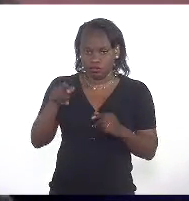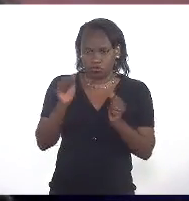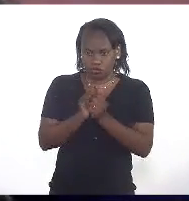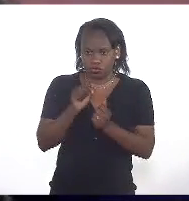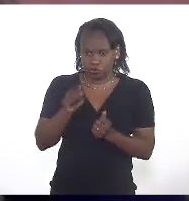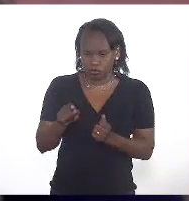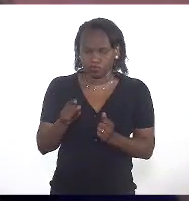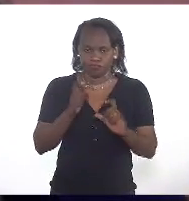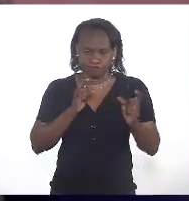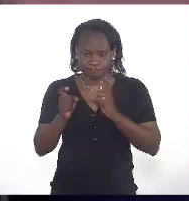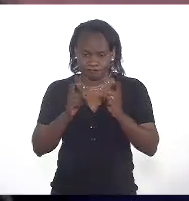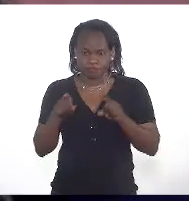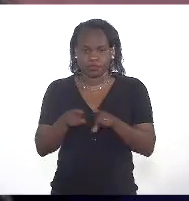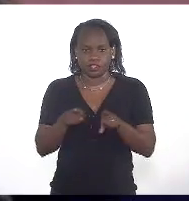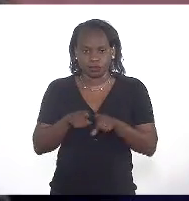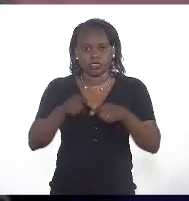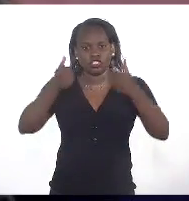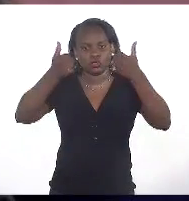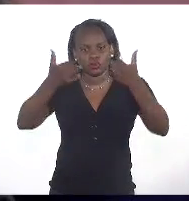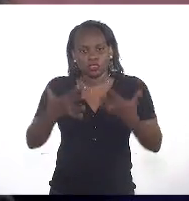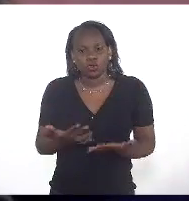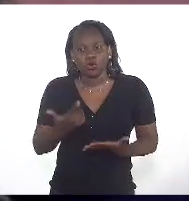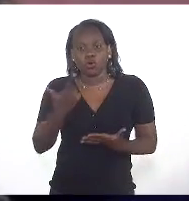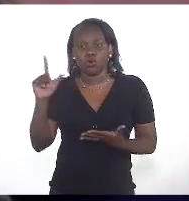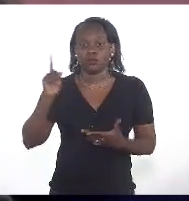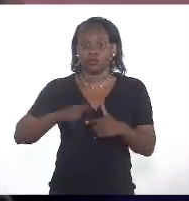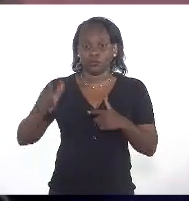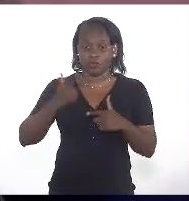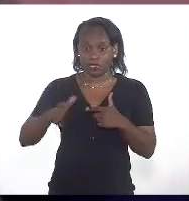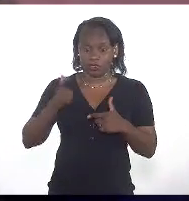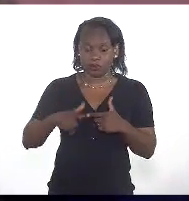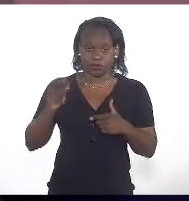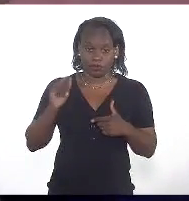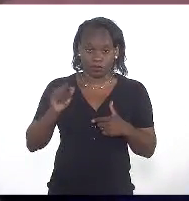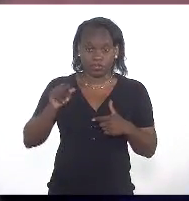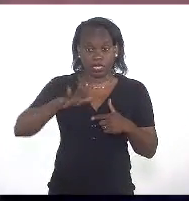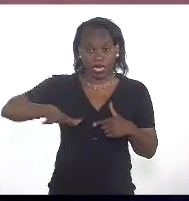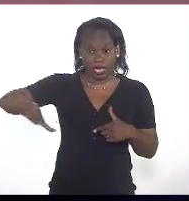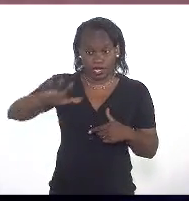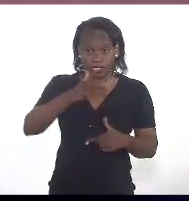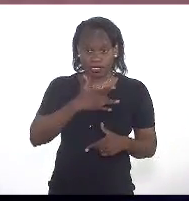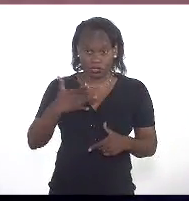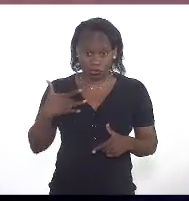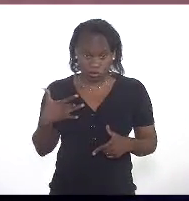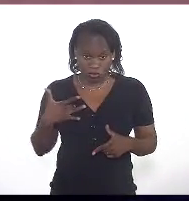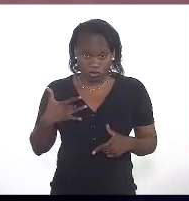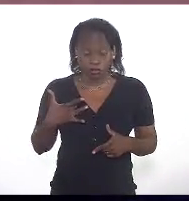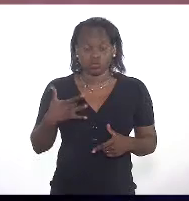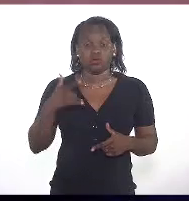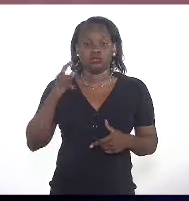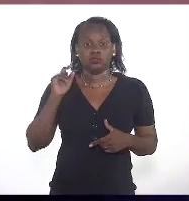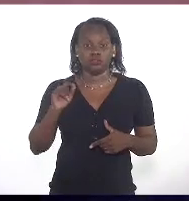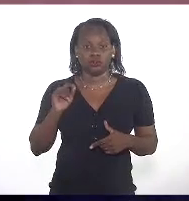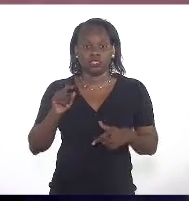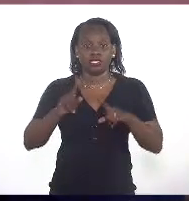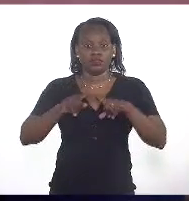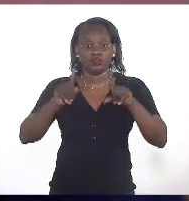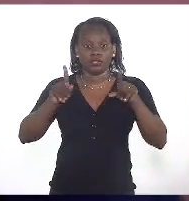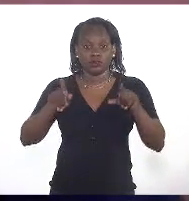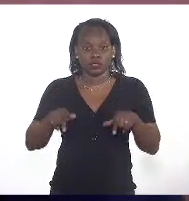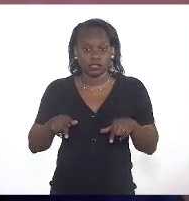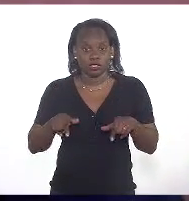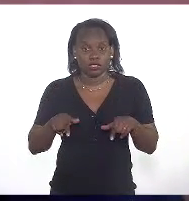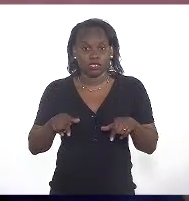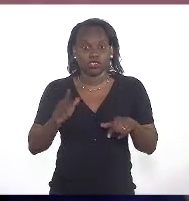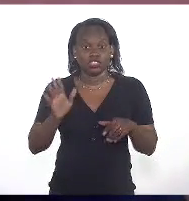da saúde, que são os funcionários que